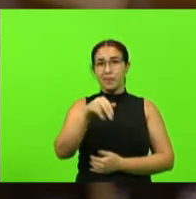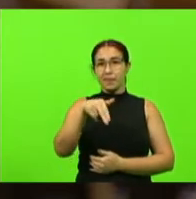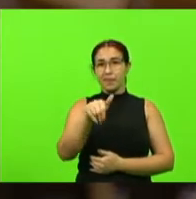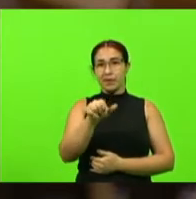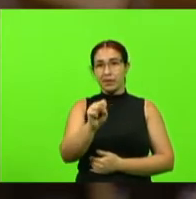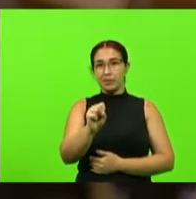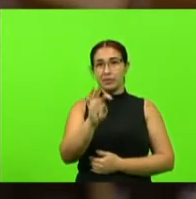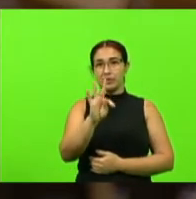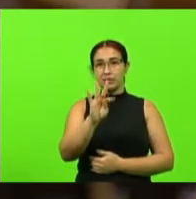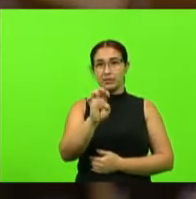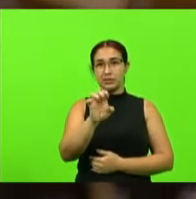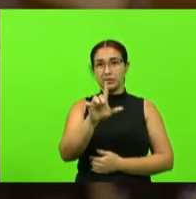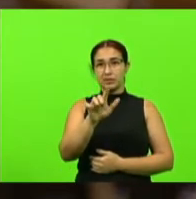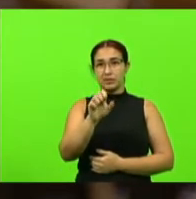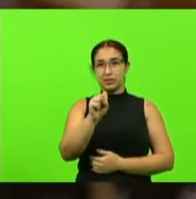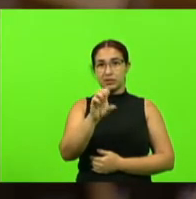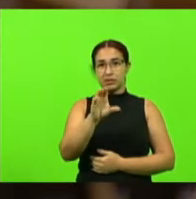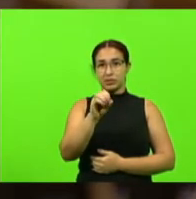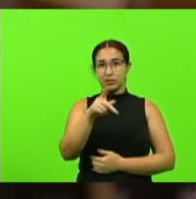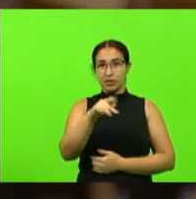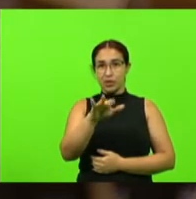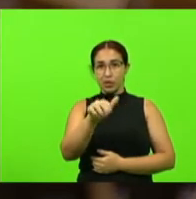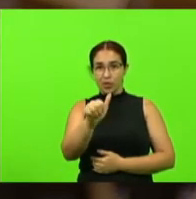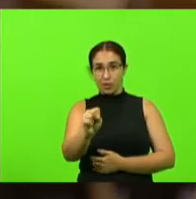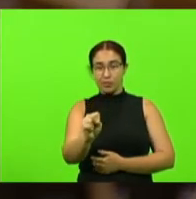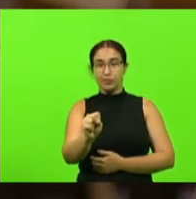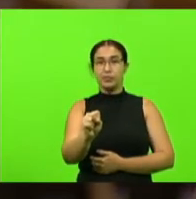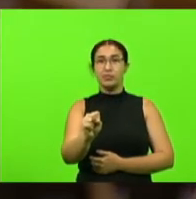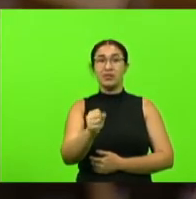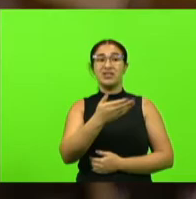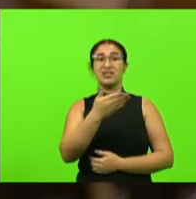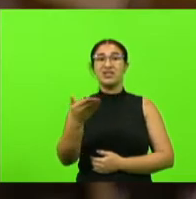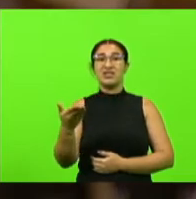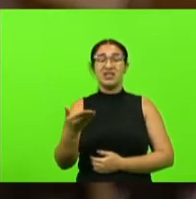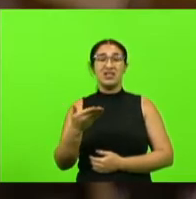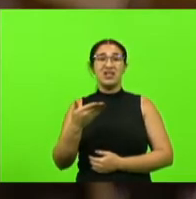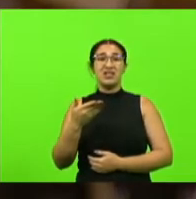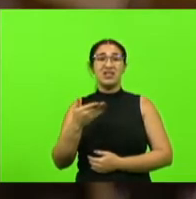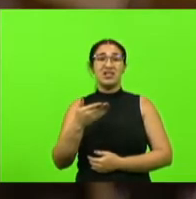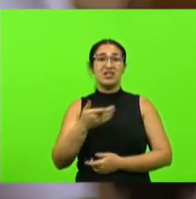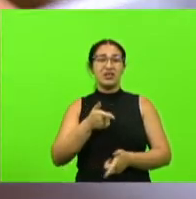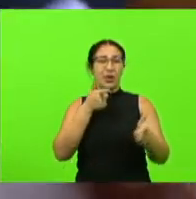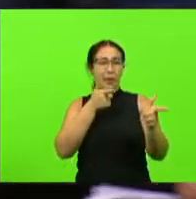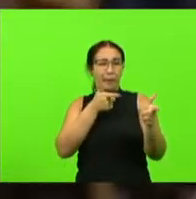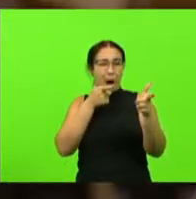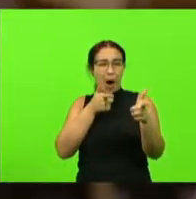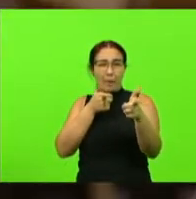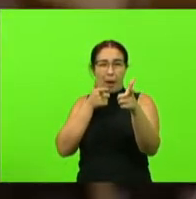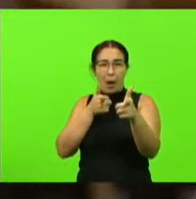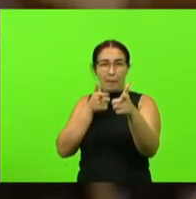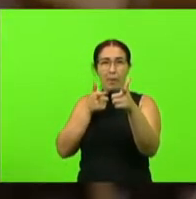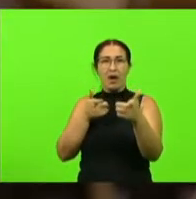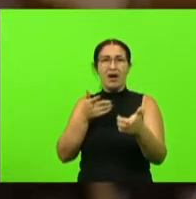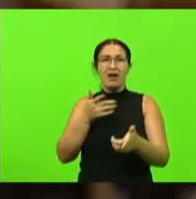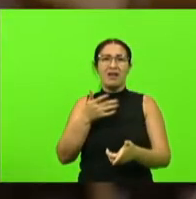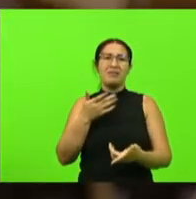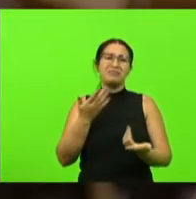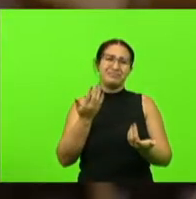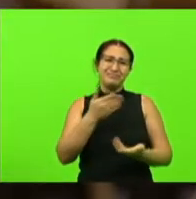que não tem o que fazer vão matar animais silvestres com mira telescópica e uma delas